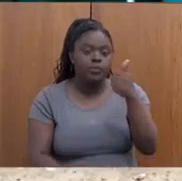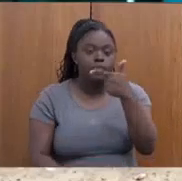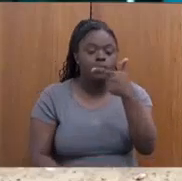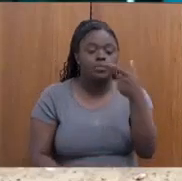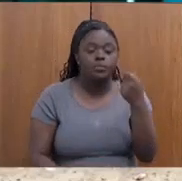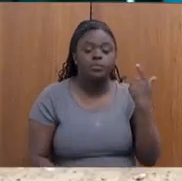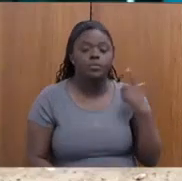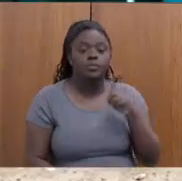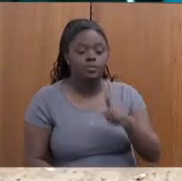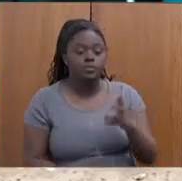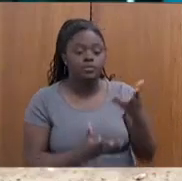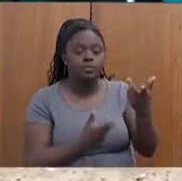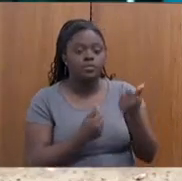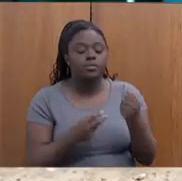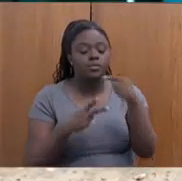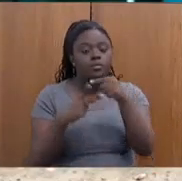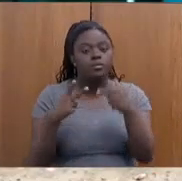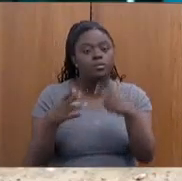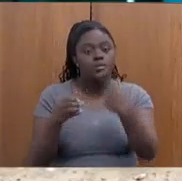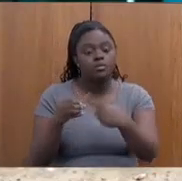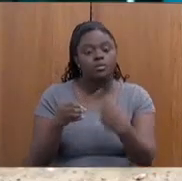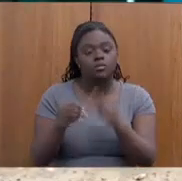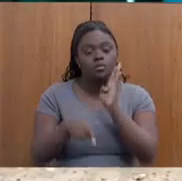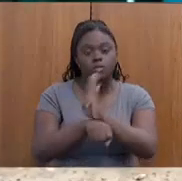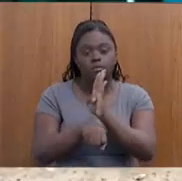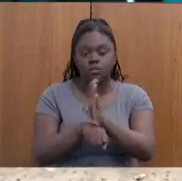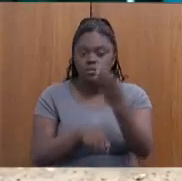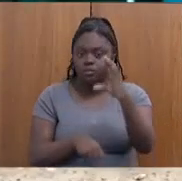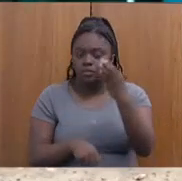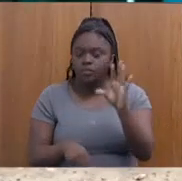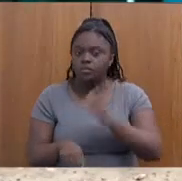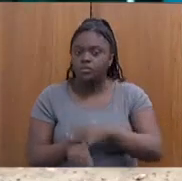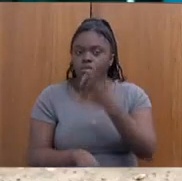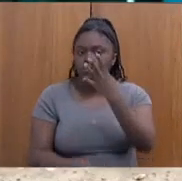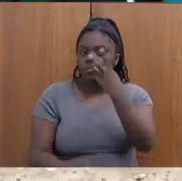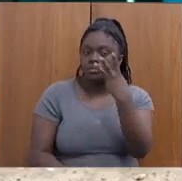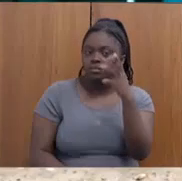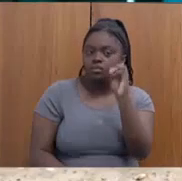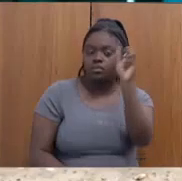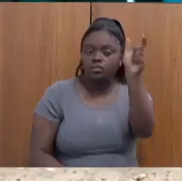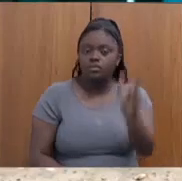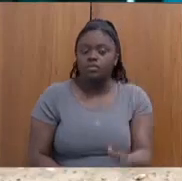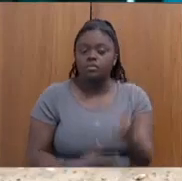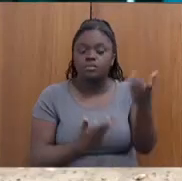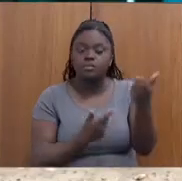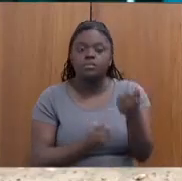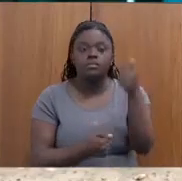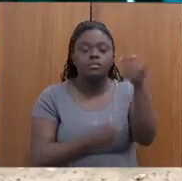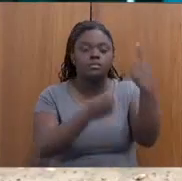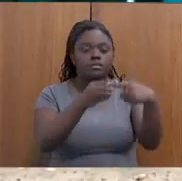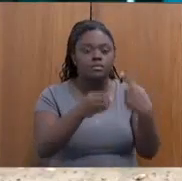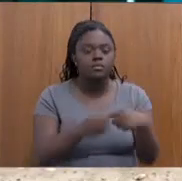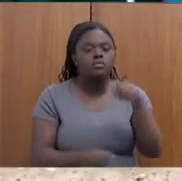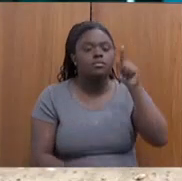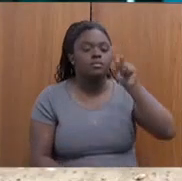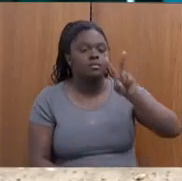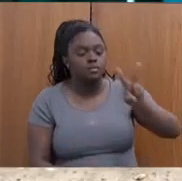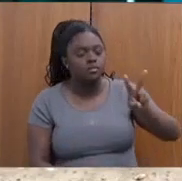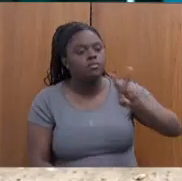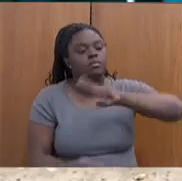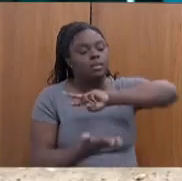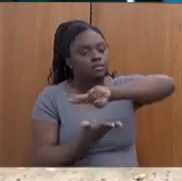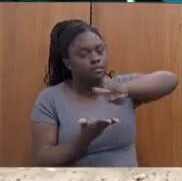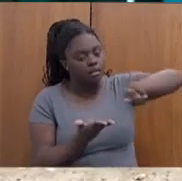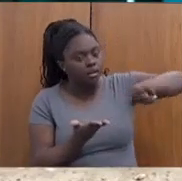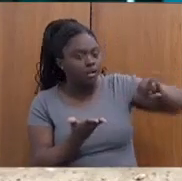em dois municípios em Betim e Contagem e mais 430 pessoas atendidas em sete municípios, Governador Valadares, Ipatinga, Juiz de Fora,